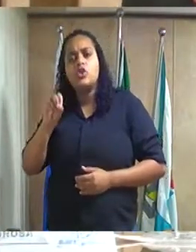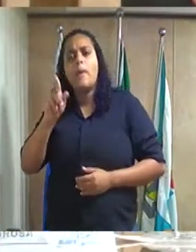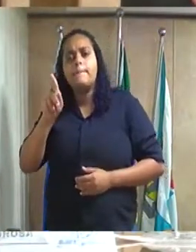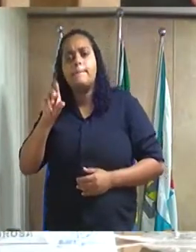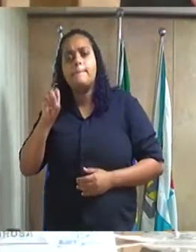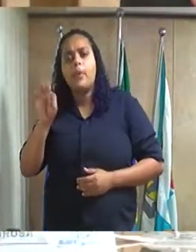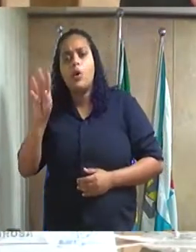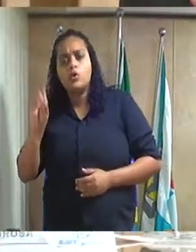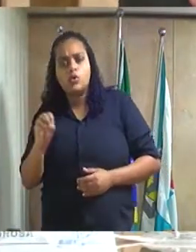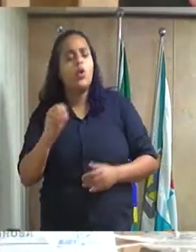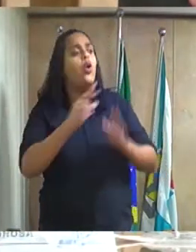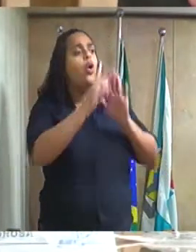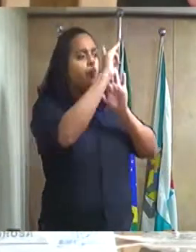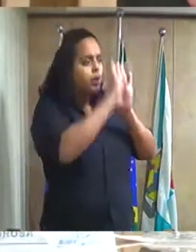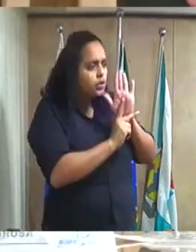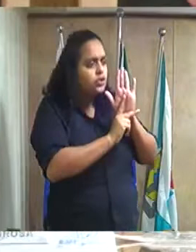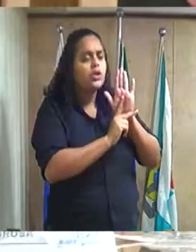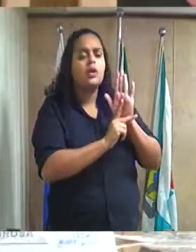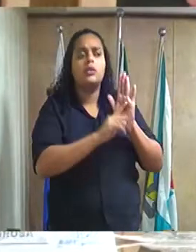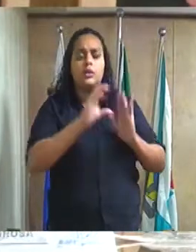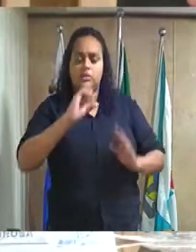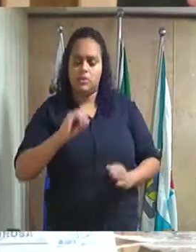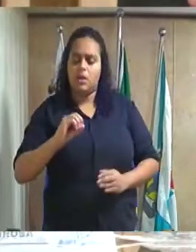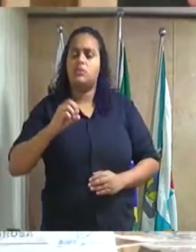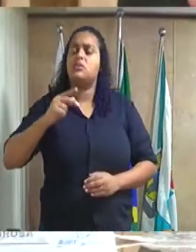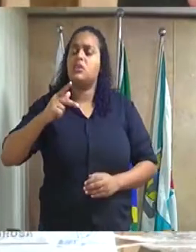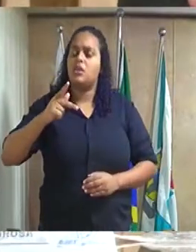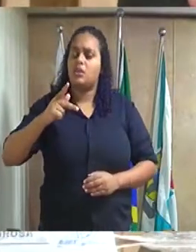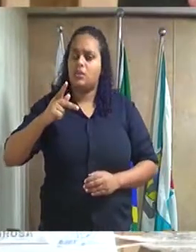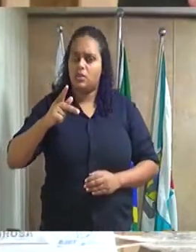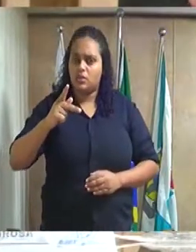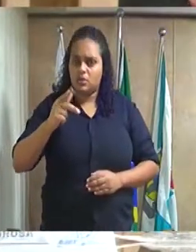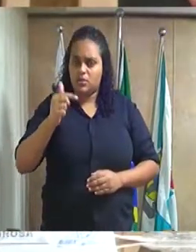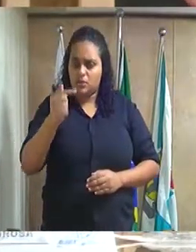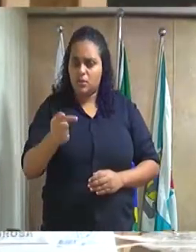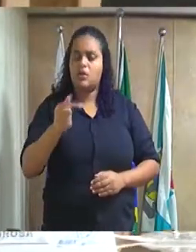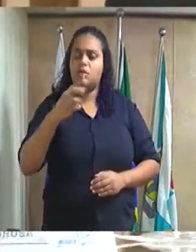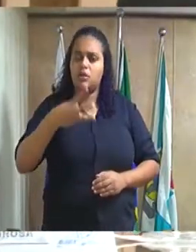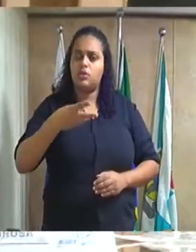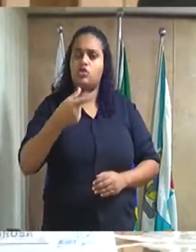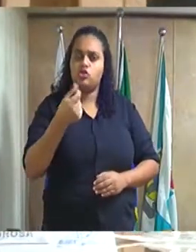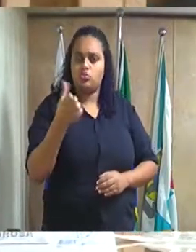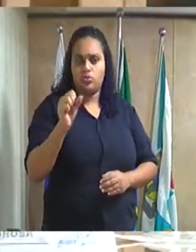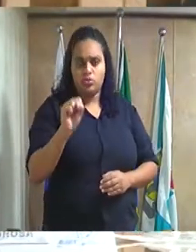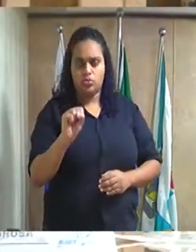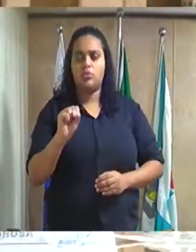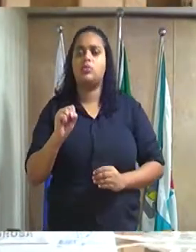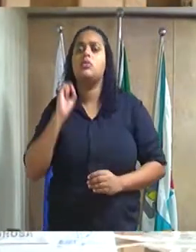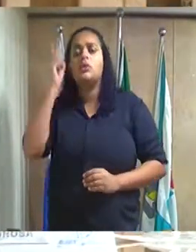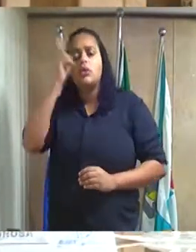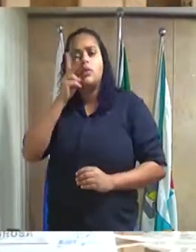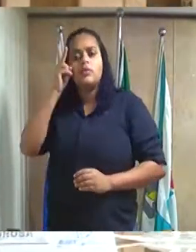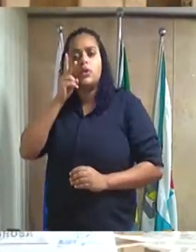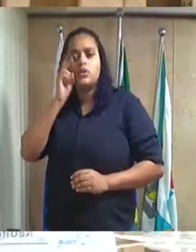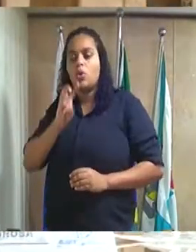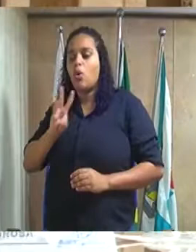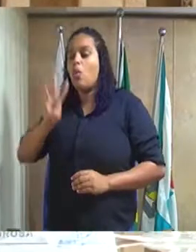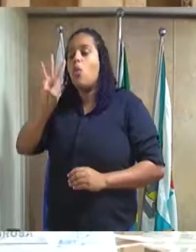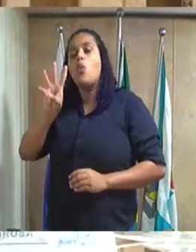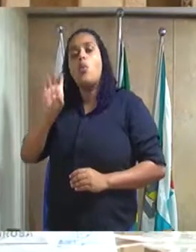projeto de resolução número 063 2018 do excelentíssimo senhor vereador Wendel